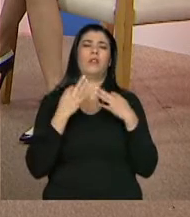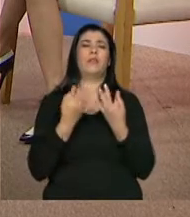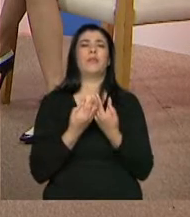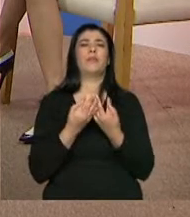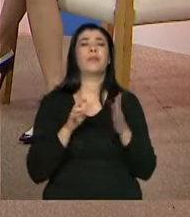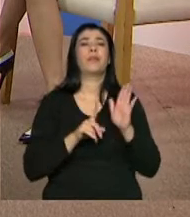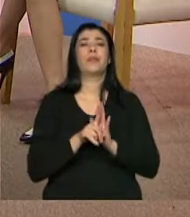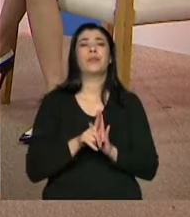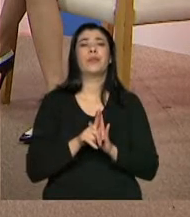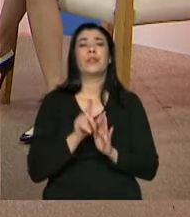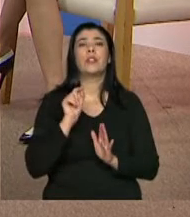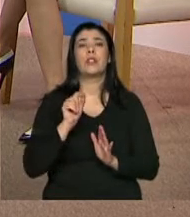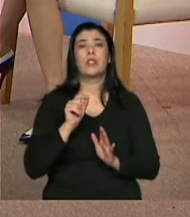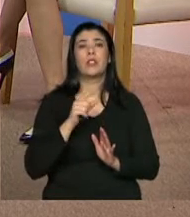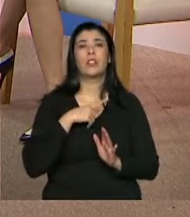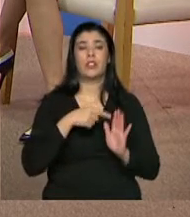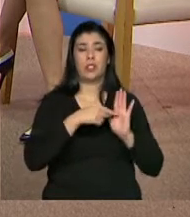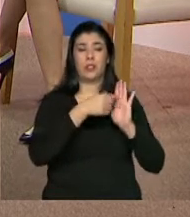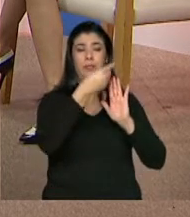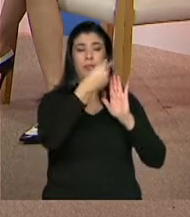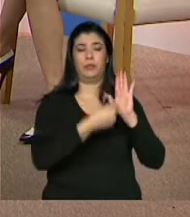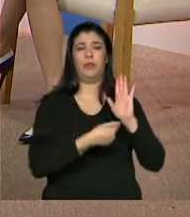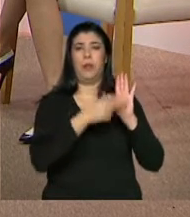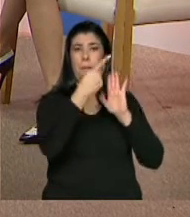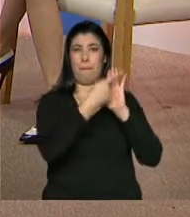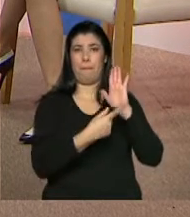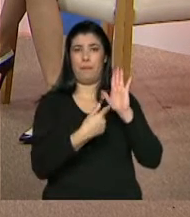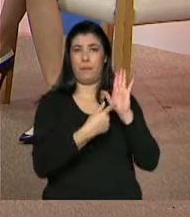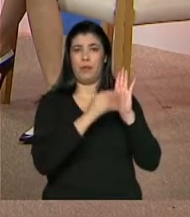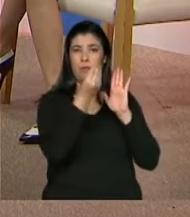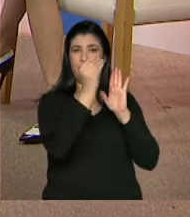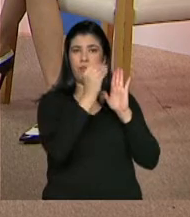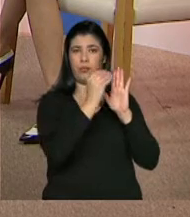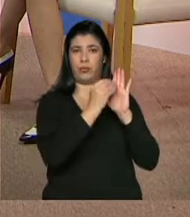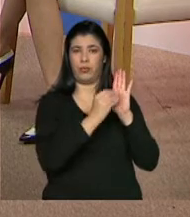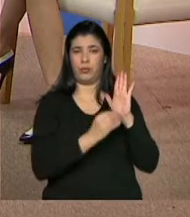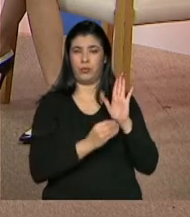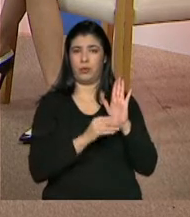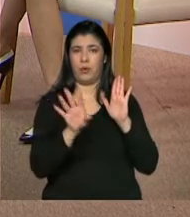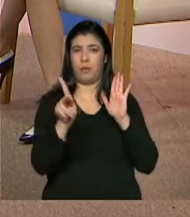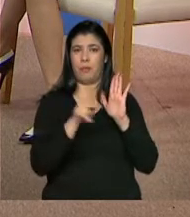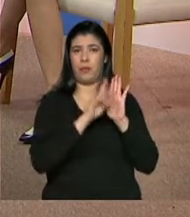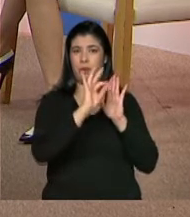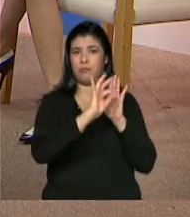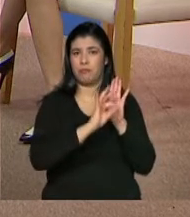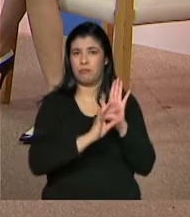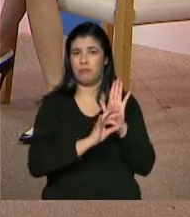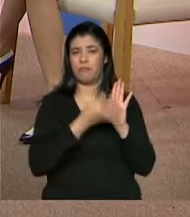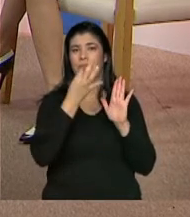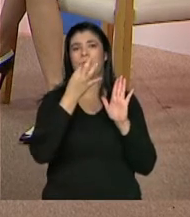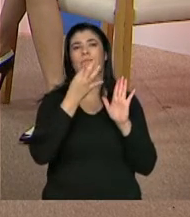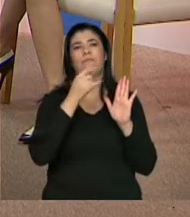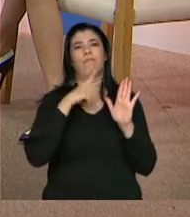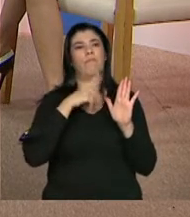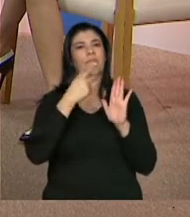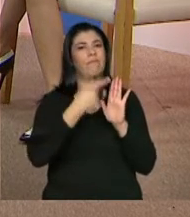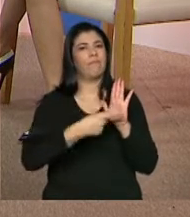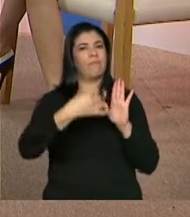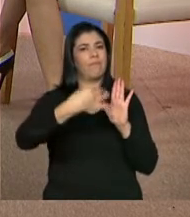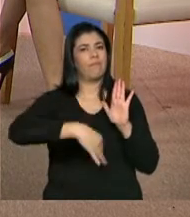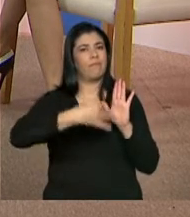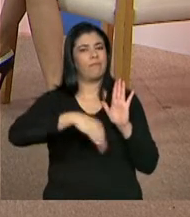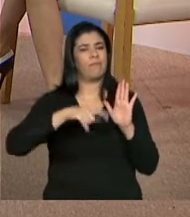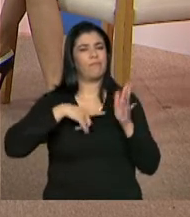utilizar? Um cadastro que já está pronto, né? Para 14 milhões de famílias com uma qualidade incrível, porque é super padronizado, com uma